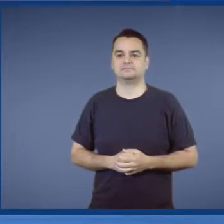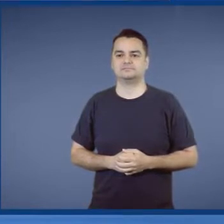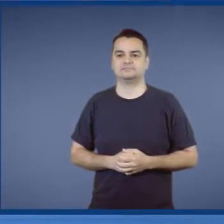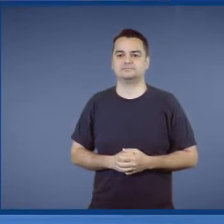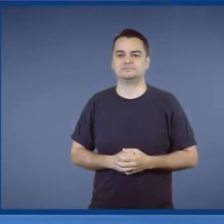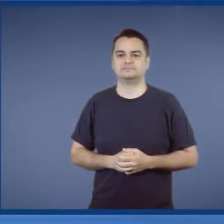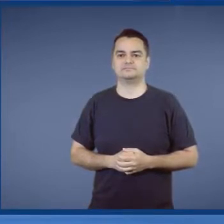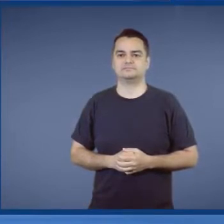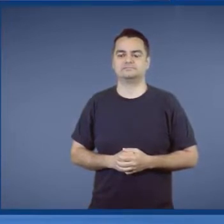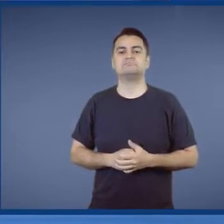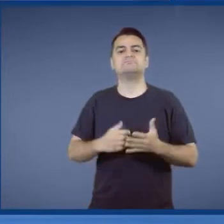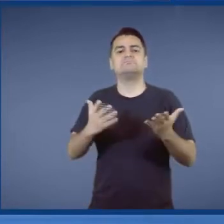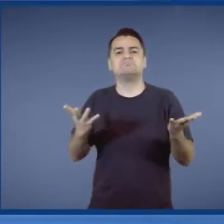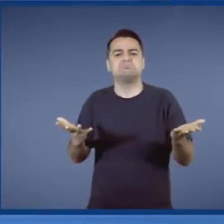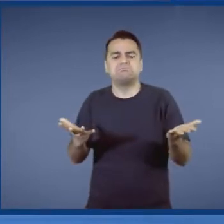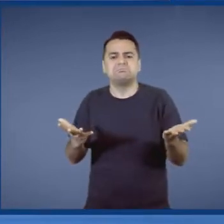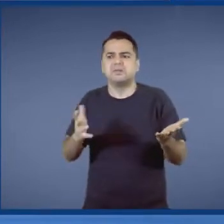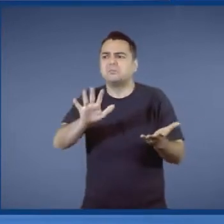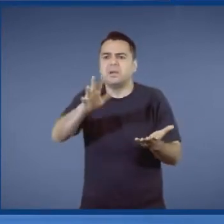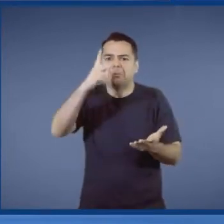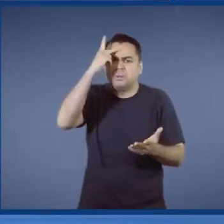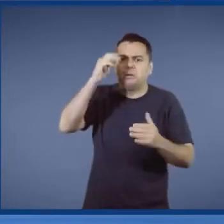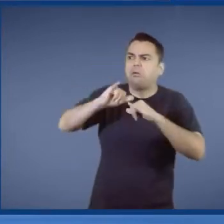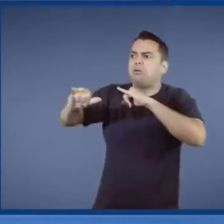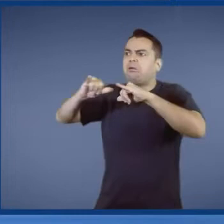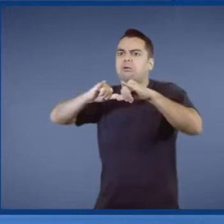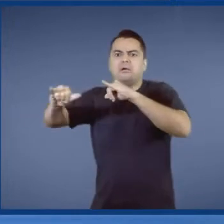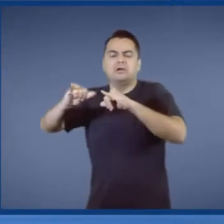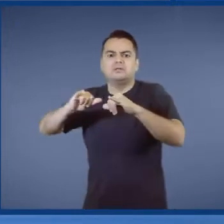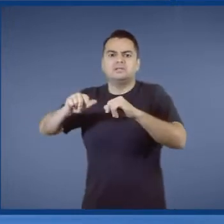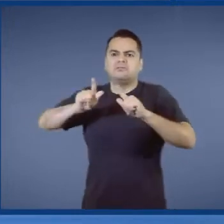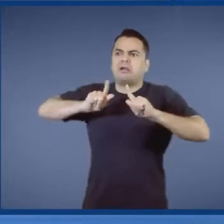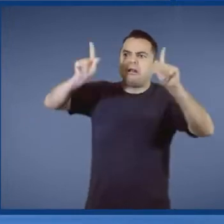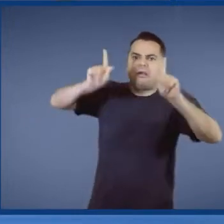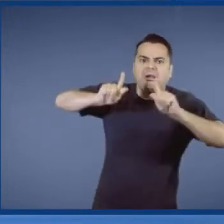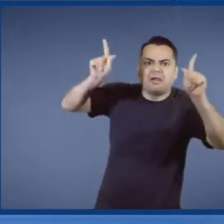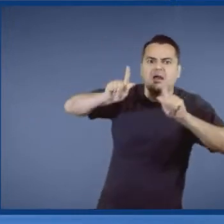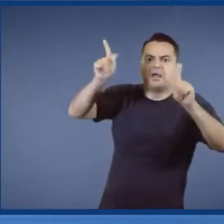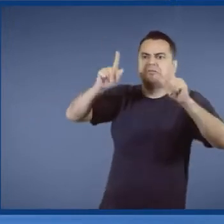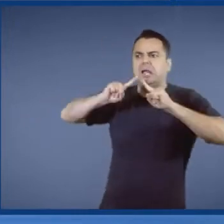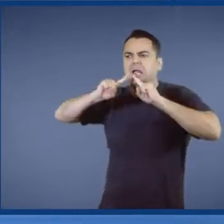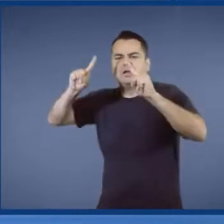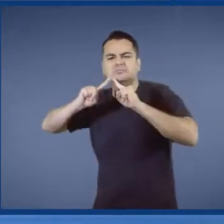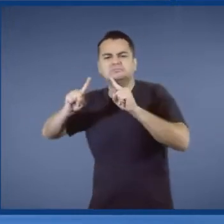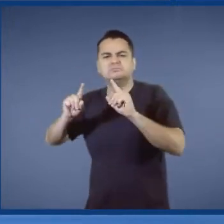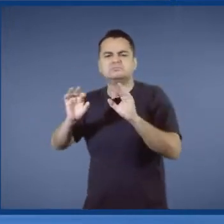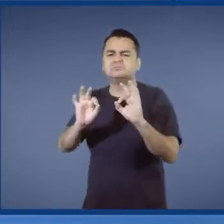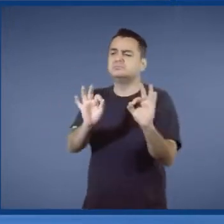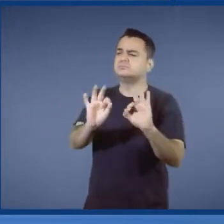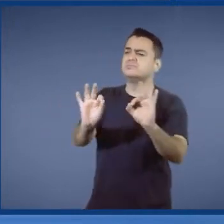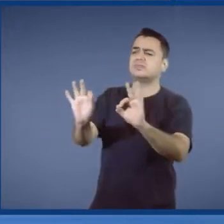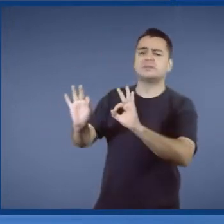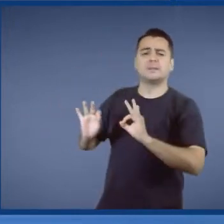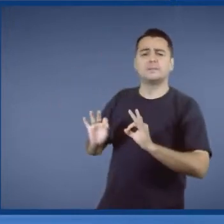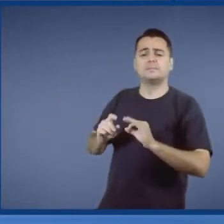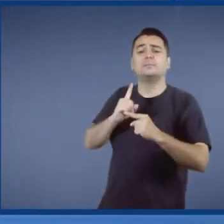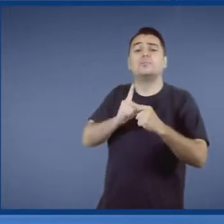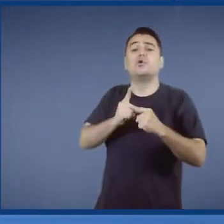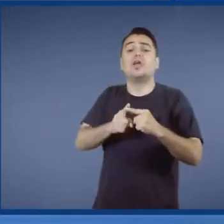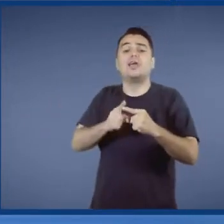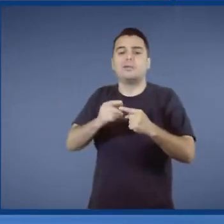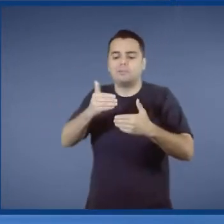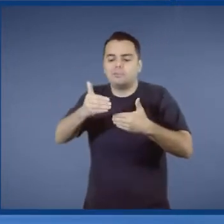E qual foi o barulho? Greve de portuário. Nada. Sabe por quê? Porque o processo foi bem